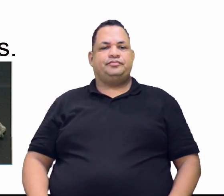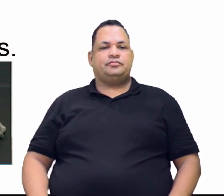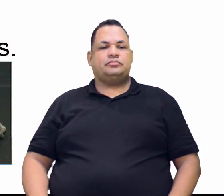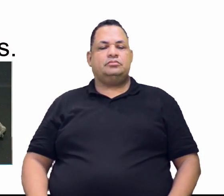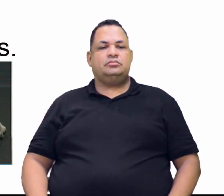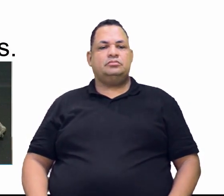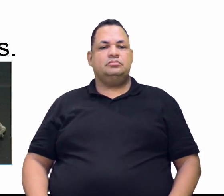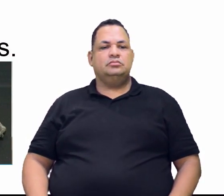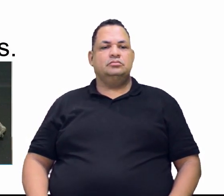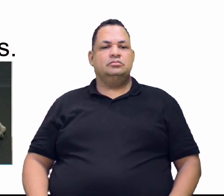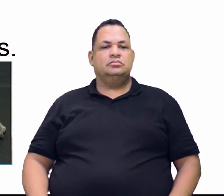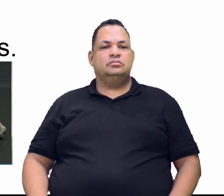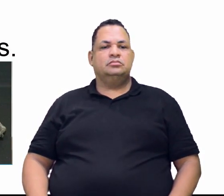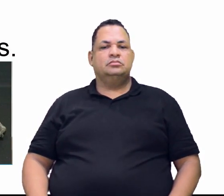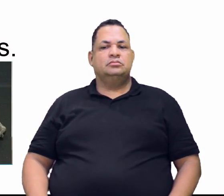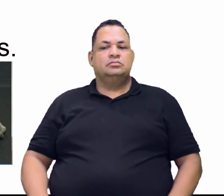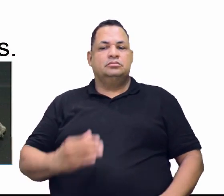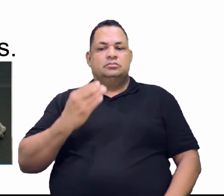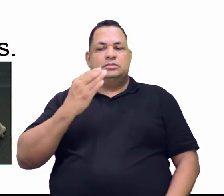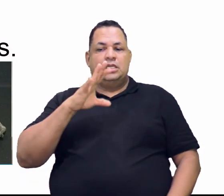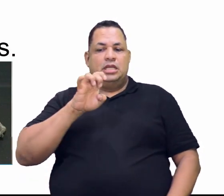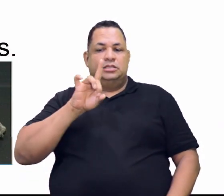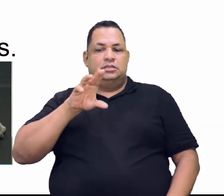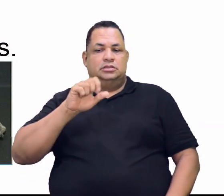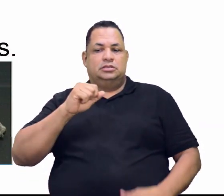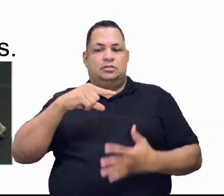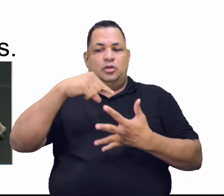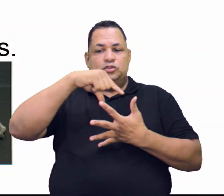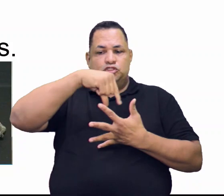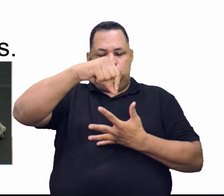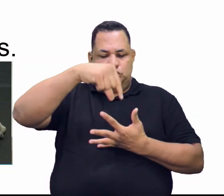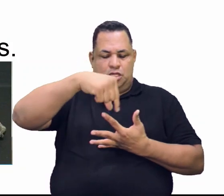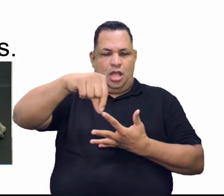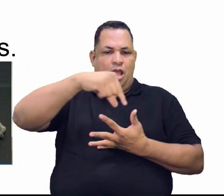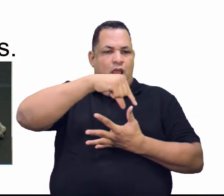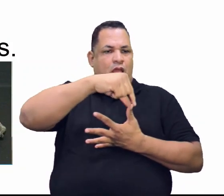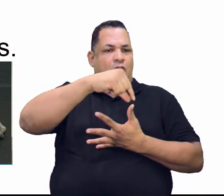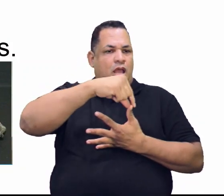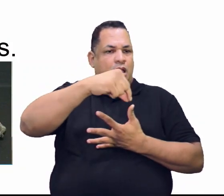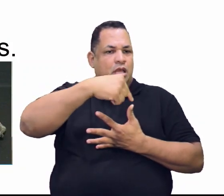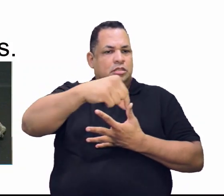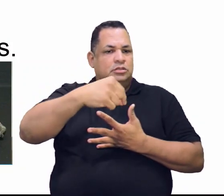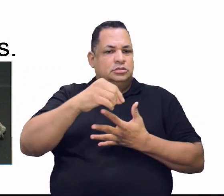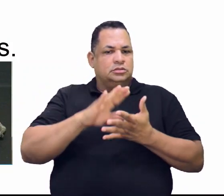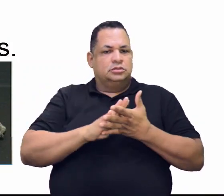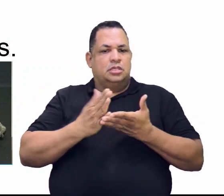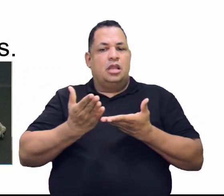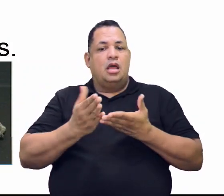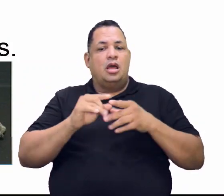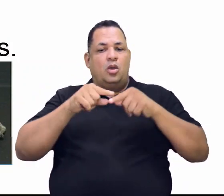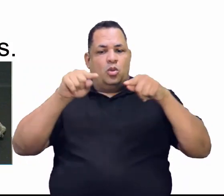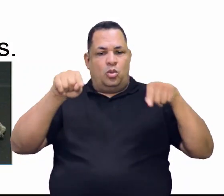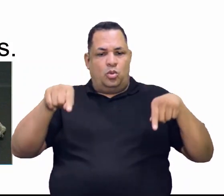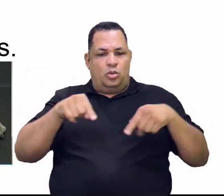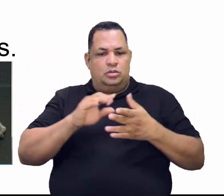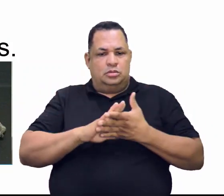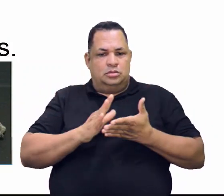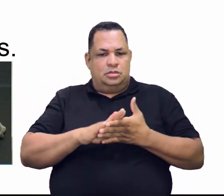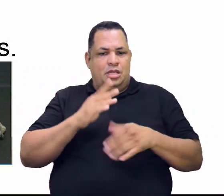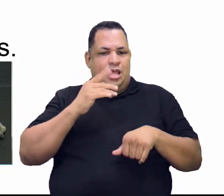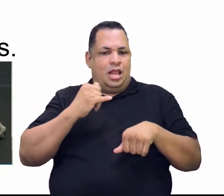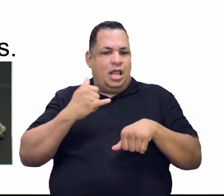Olha só, aluno da casterita, você vai fazer o quê? As embalagens, os